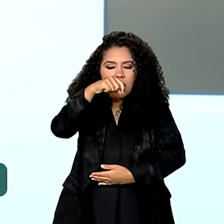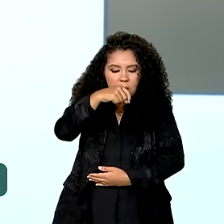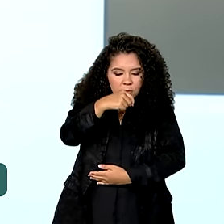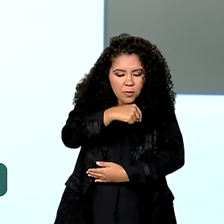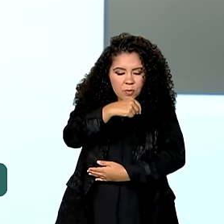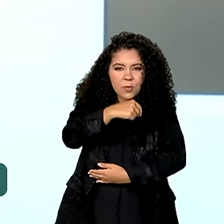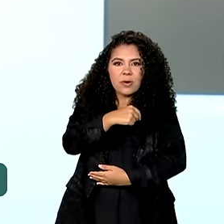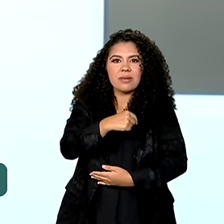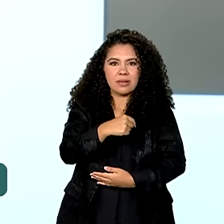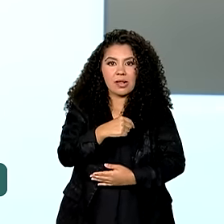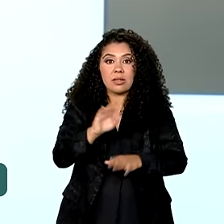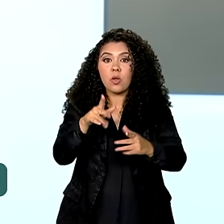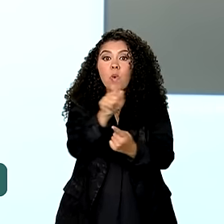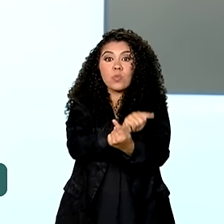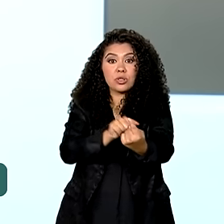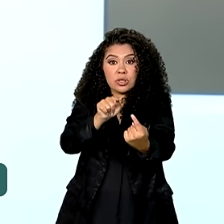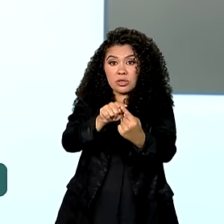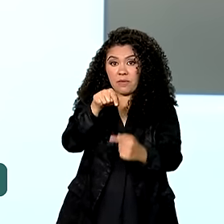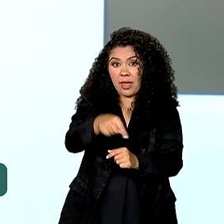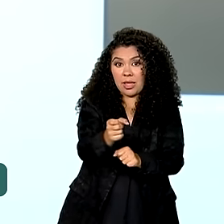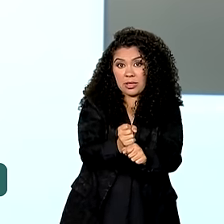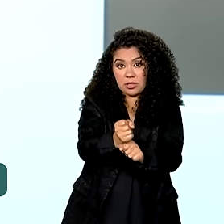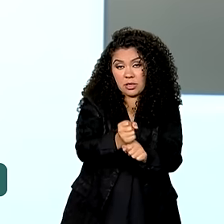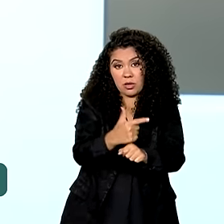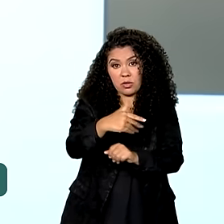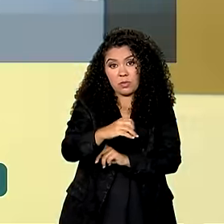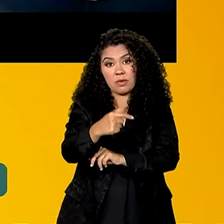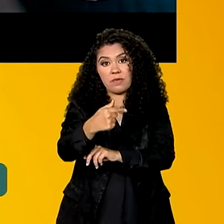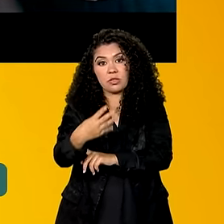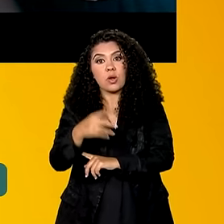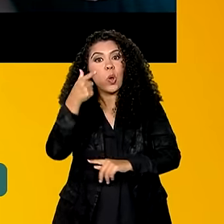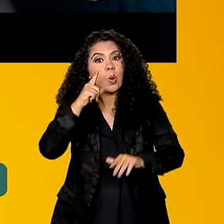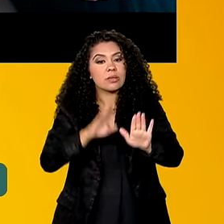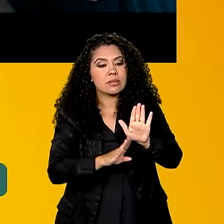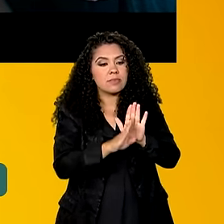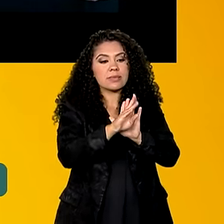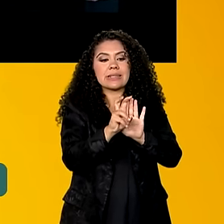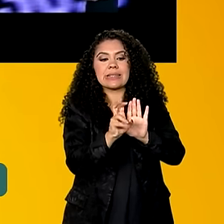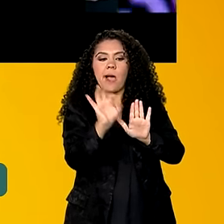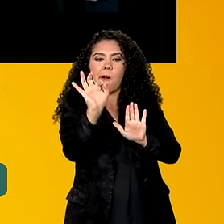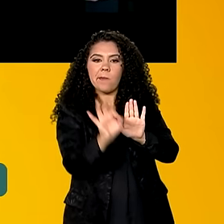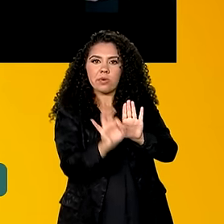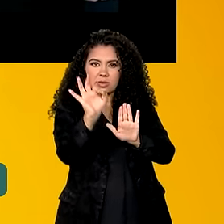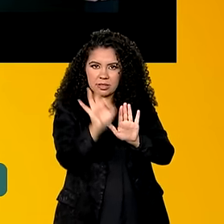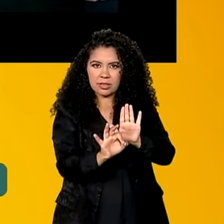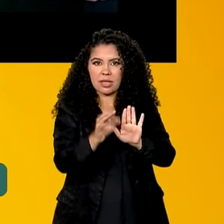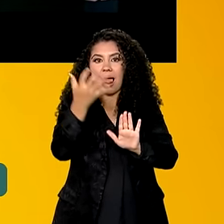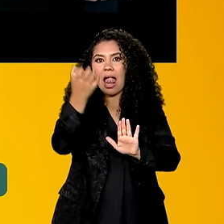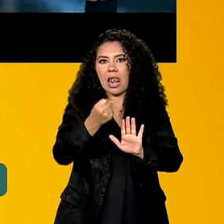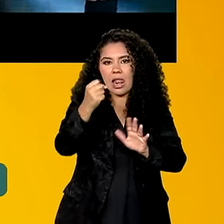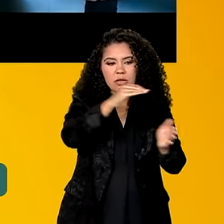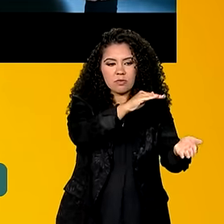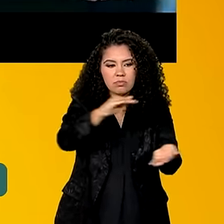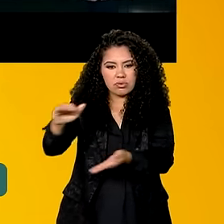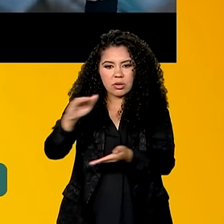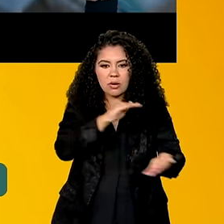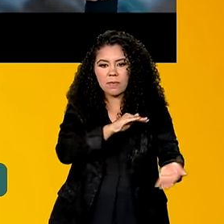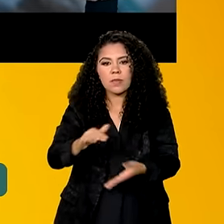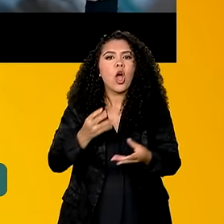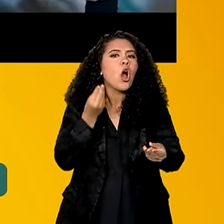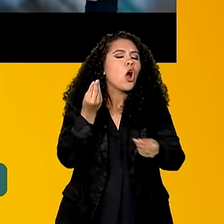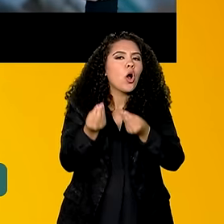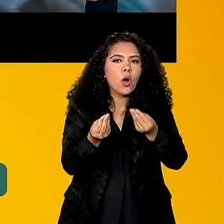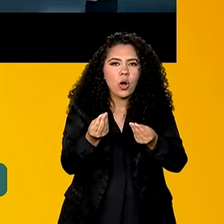recebida. A meta para este ano é aumentar em 5% a oferta de leite materno. A doação é